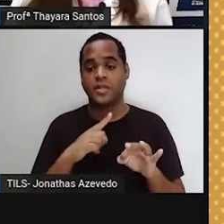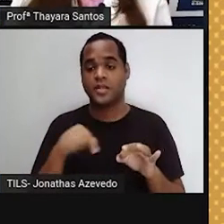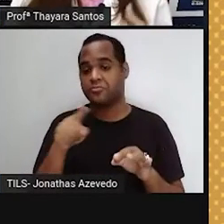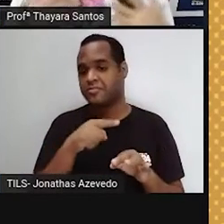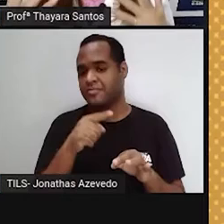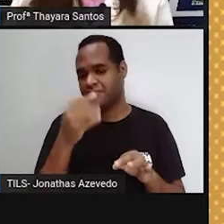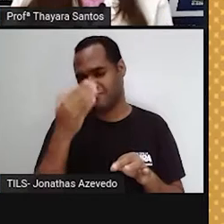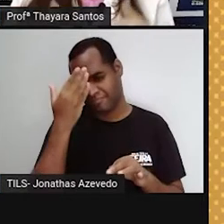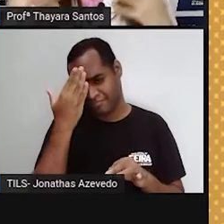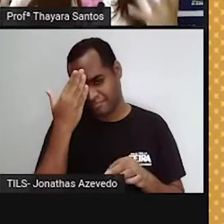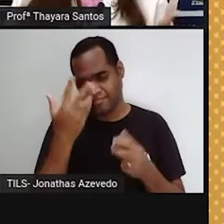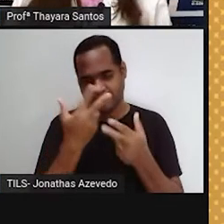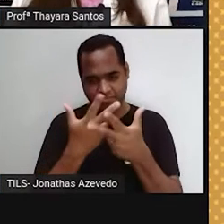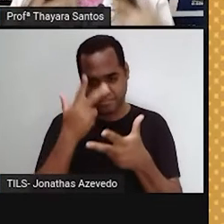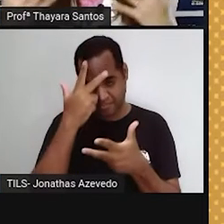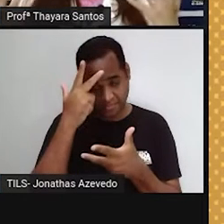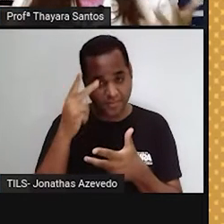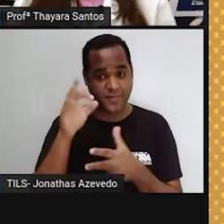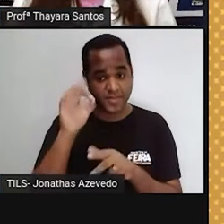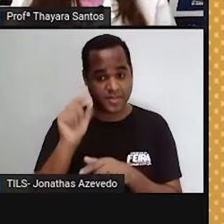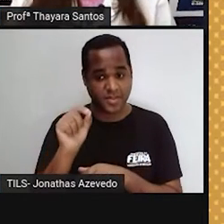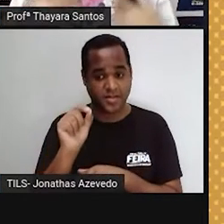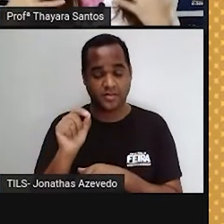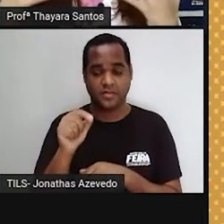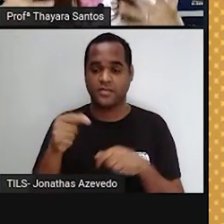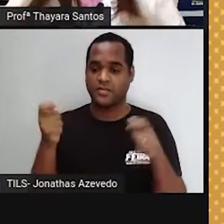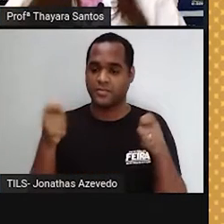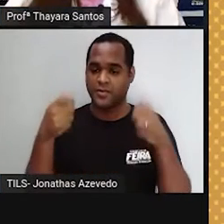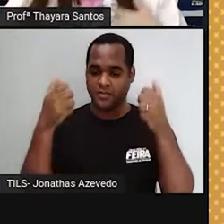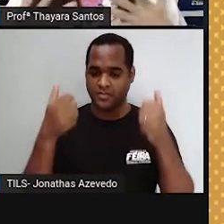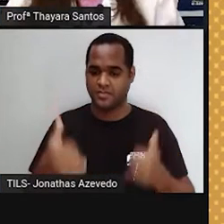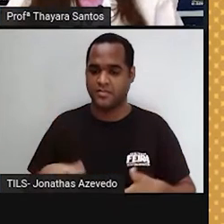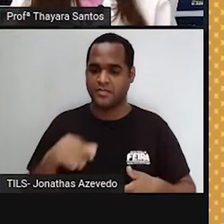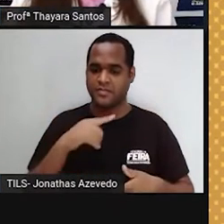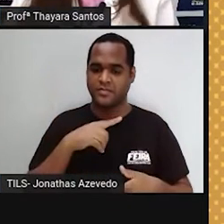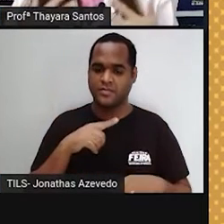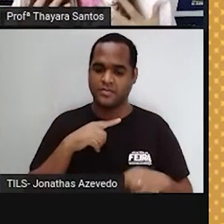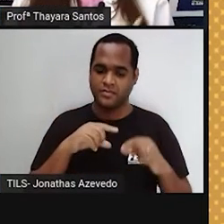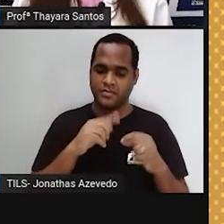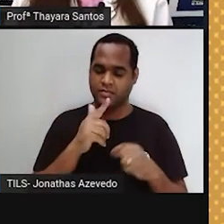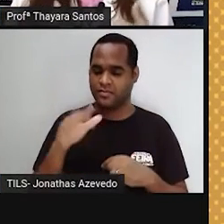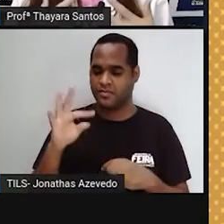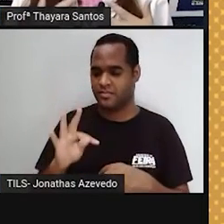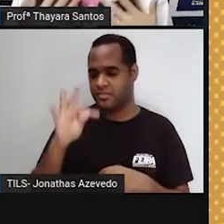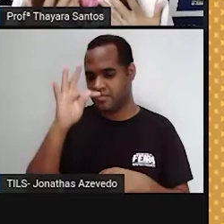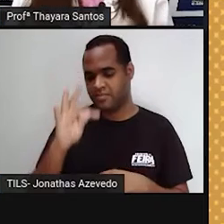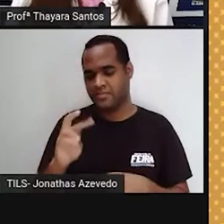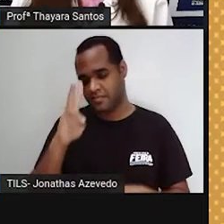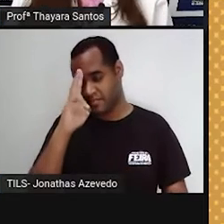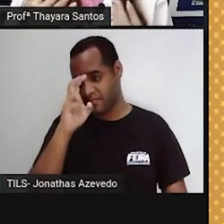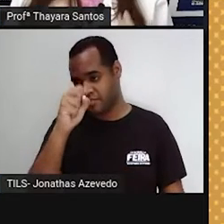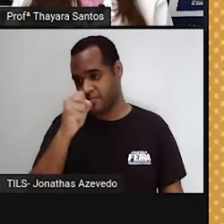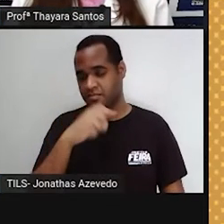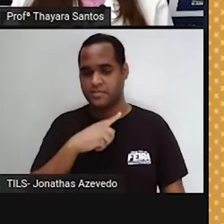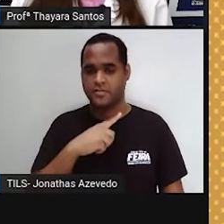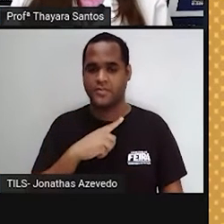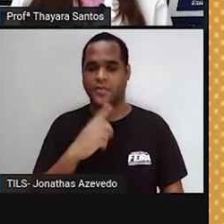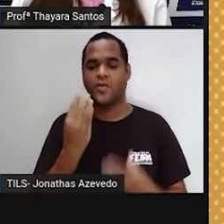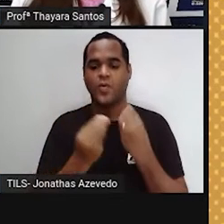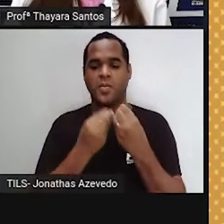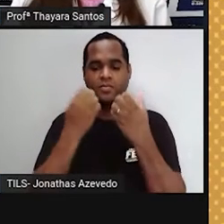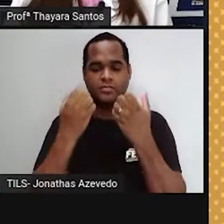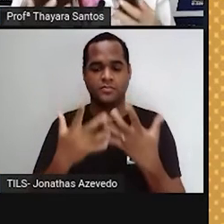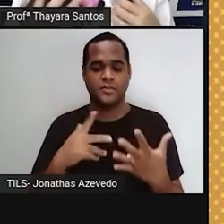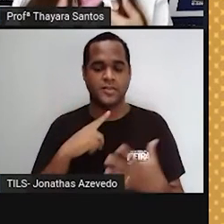alguém, por acaso, conseguisse, que a gente sabe que é impossível, porque a temperatura lá é muito alta, mas se alguém conseguisse chegar até o sol, ela não ia conseguir